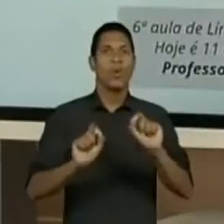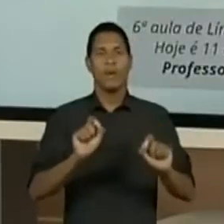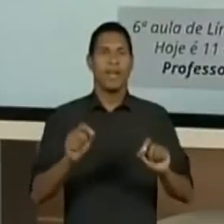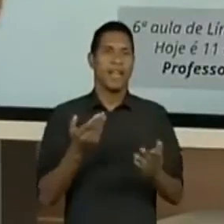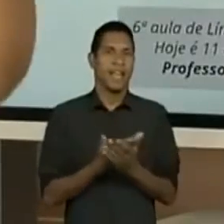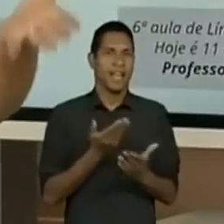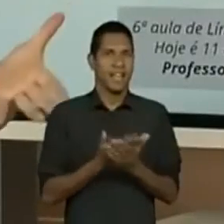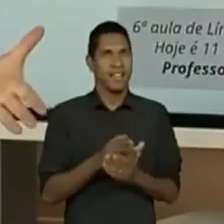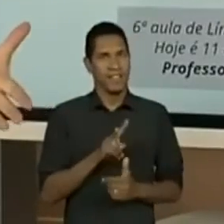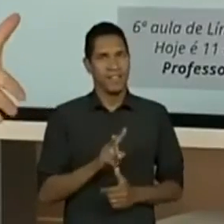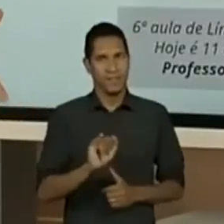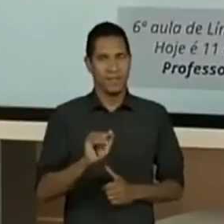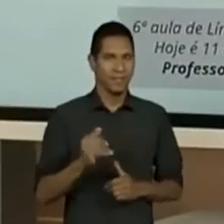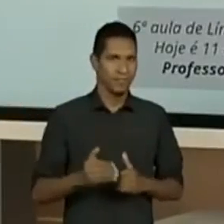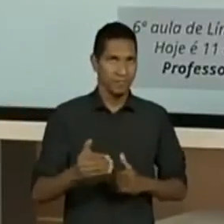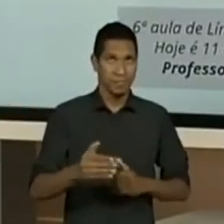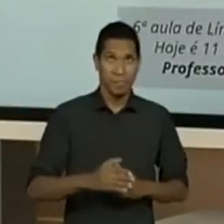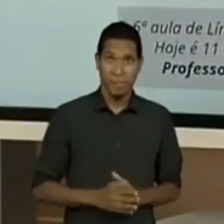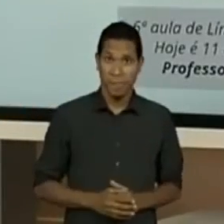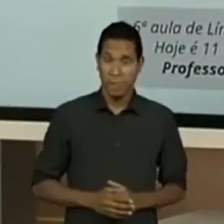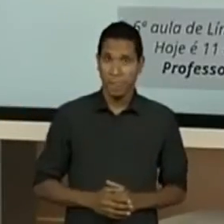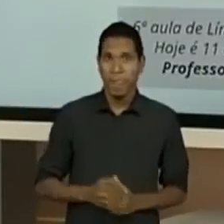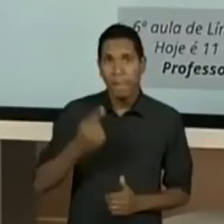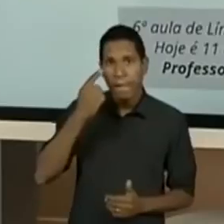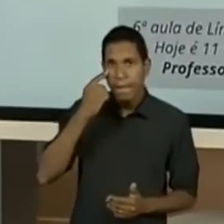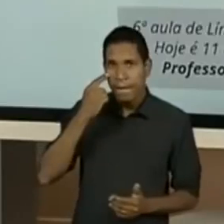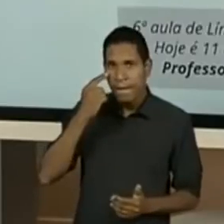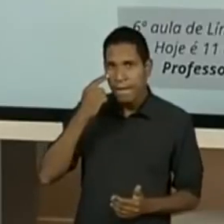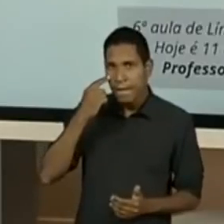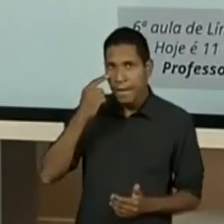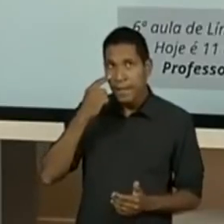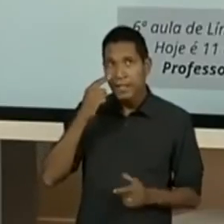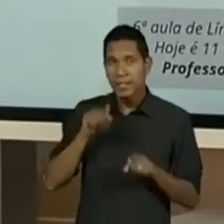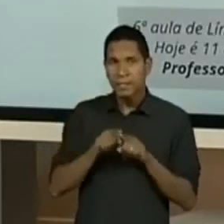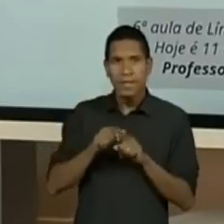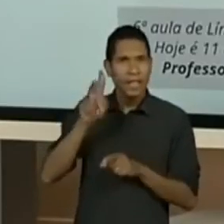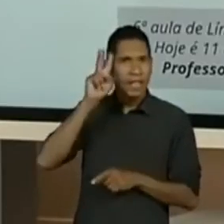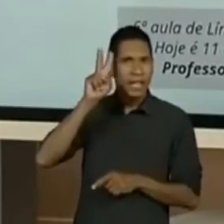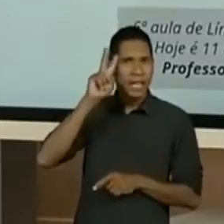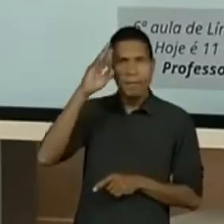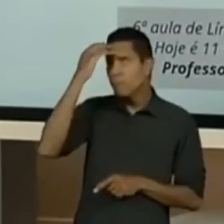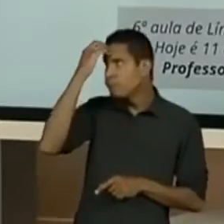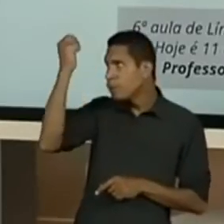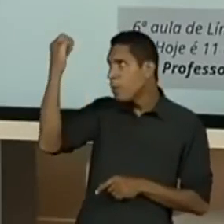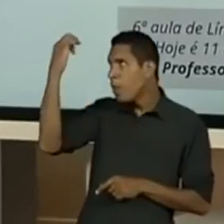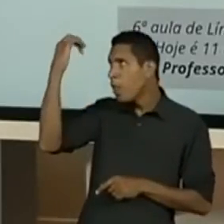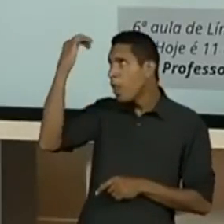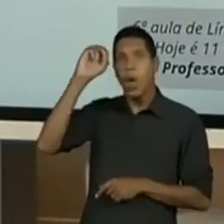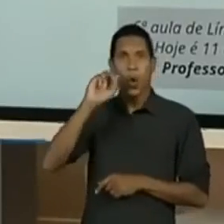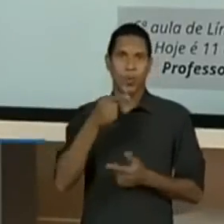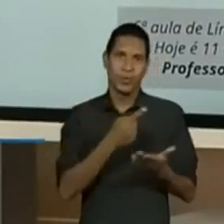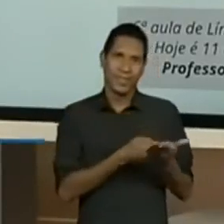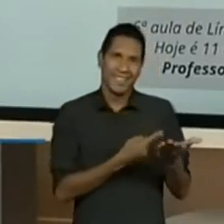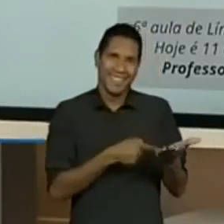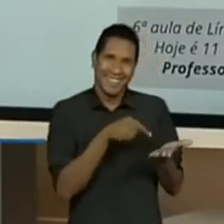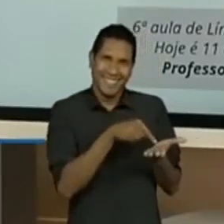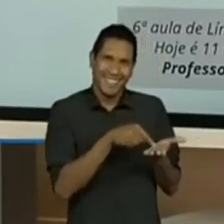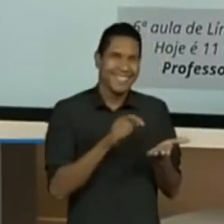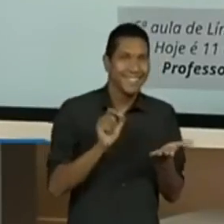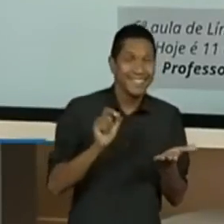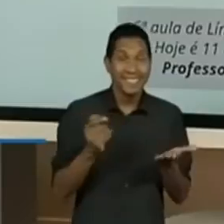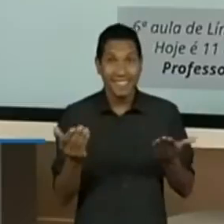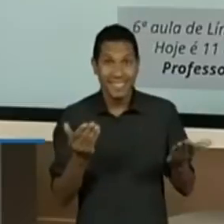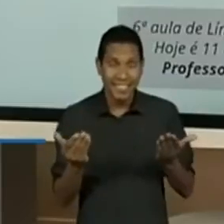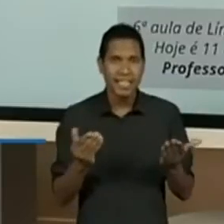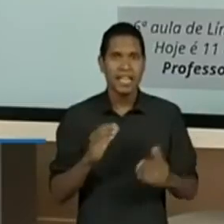Eu pedi para essa minha amada galerinha, dá uma olhadinha na memória, ou no caderno, se vocês se lembravam que eram